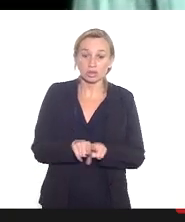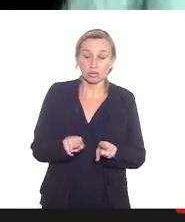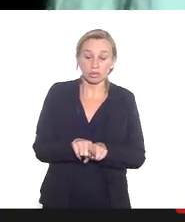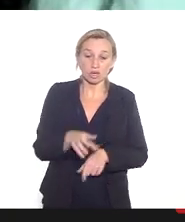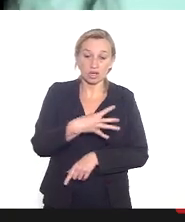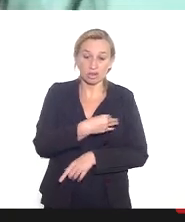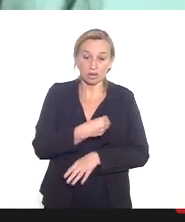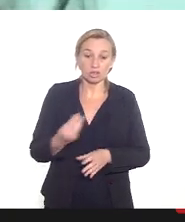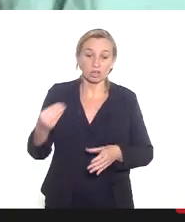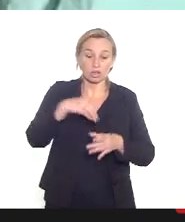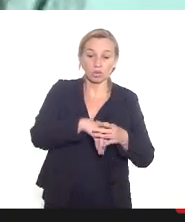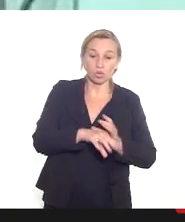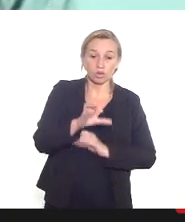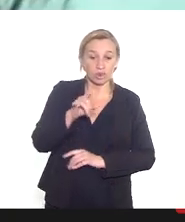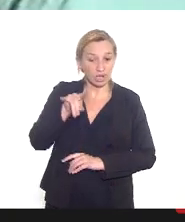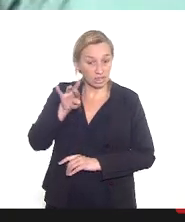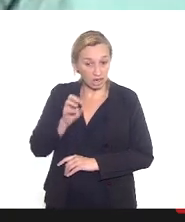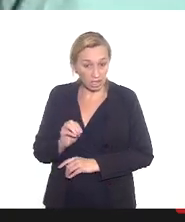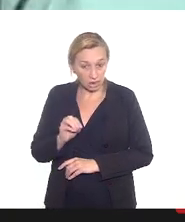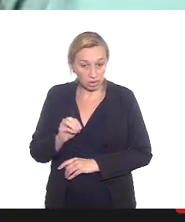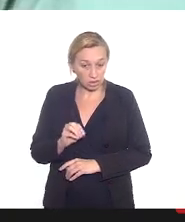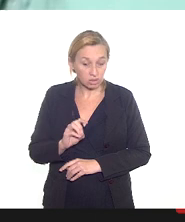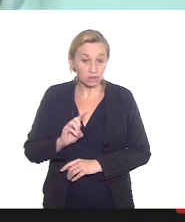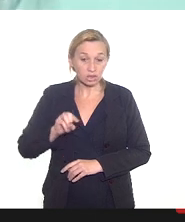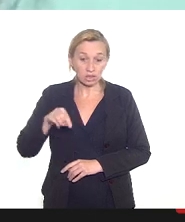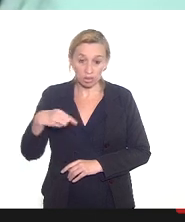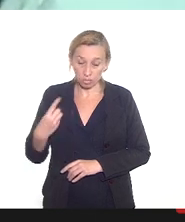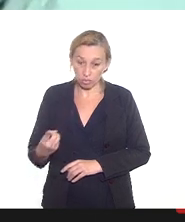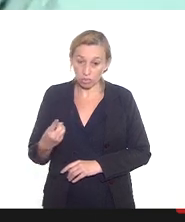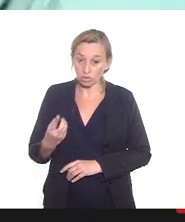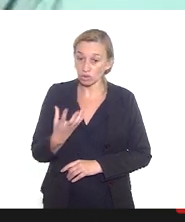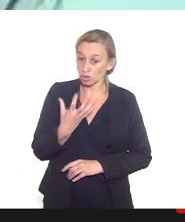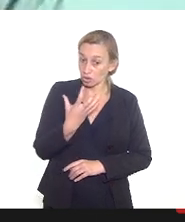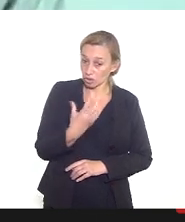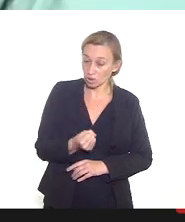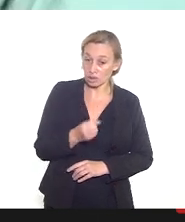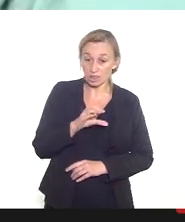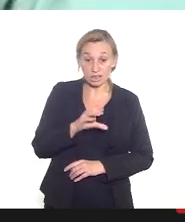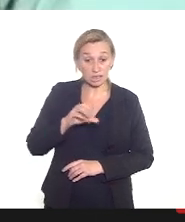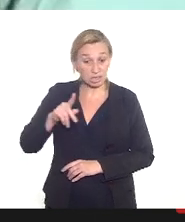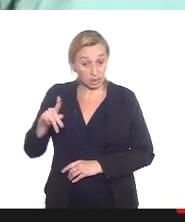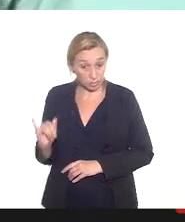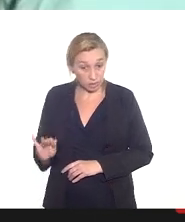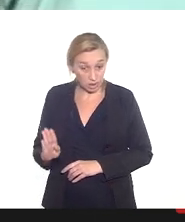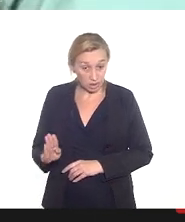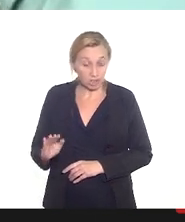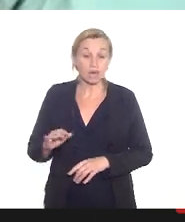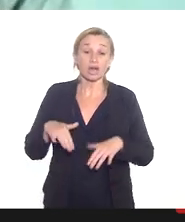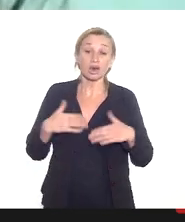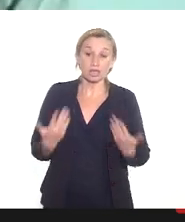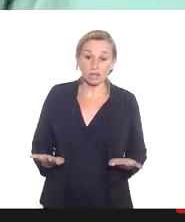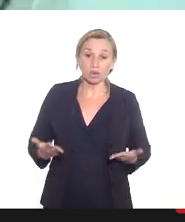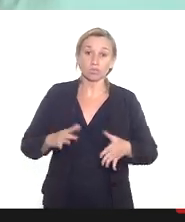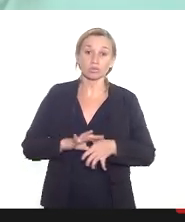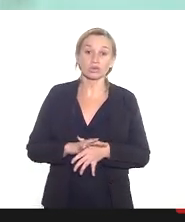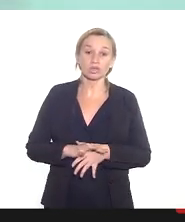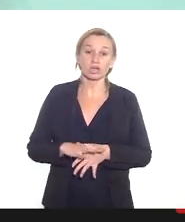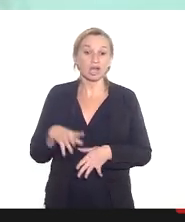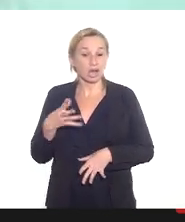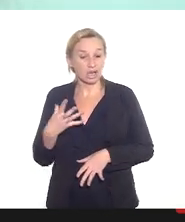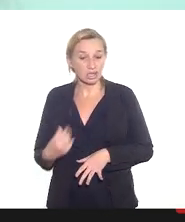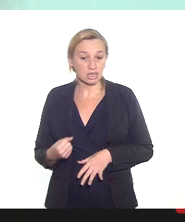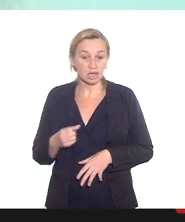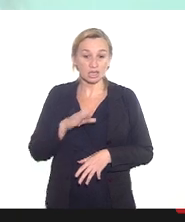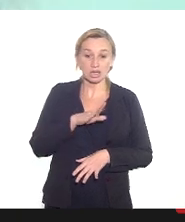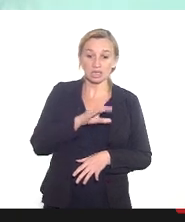foram incluídas no calendário após parecer favorável da CIB né então parecer favorável